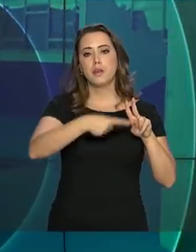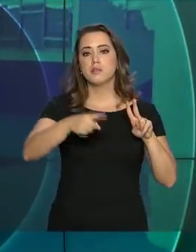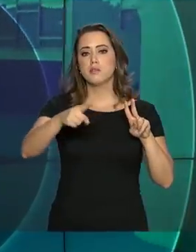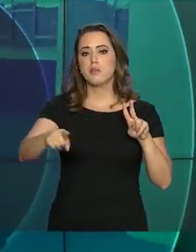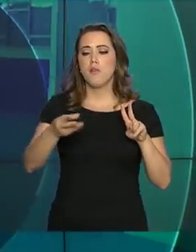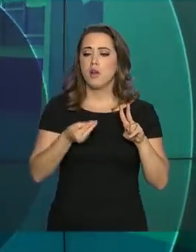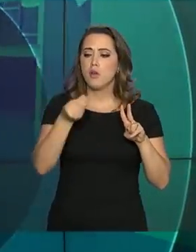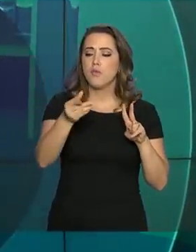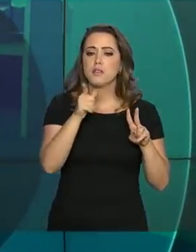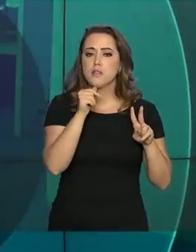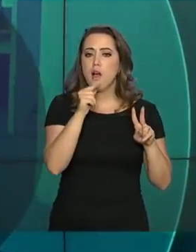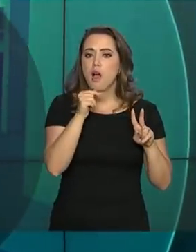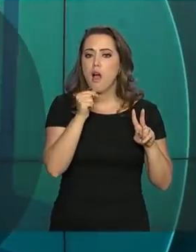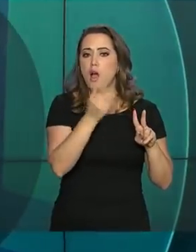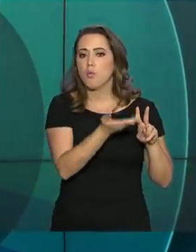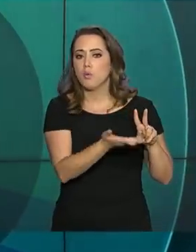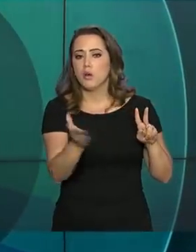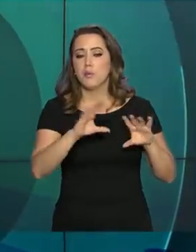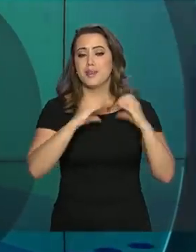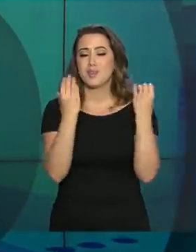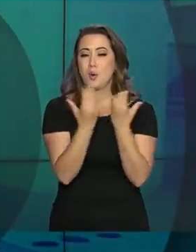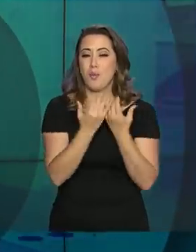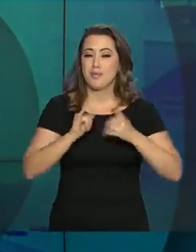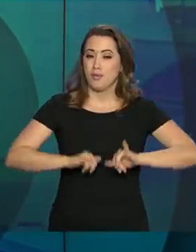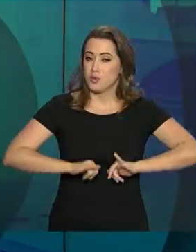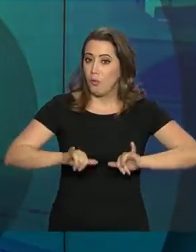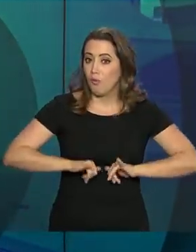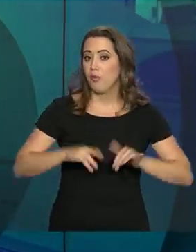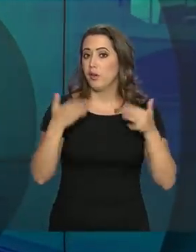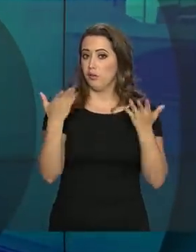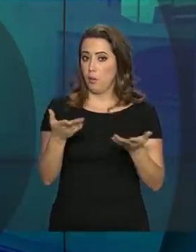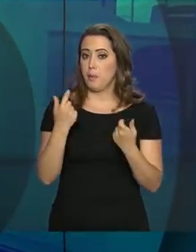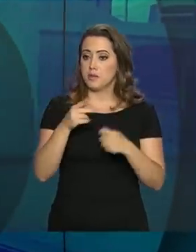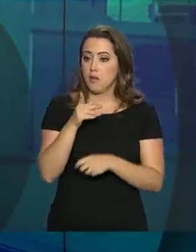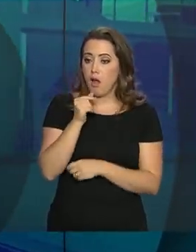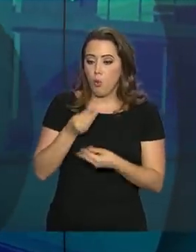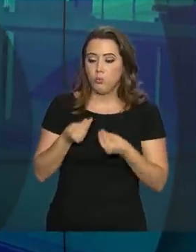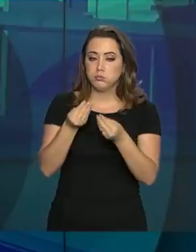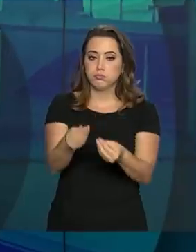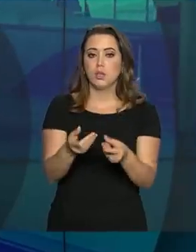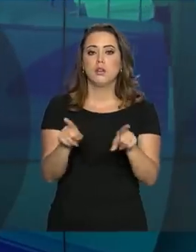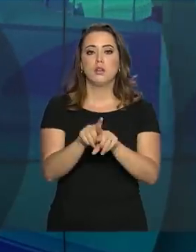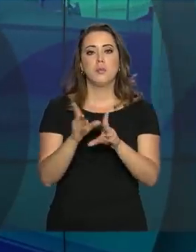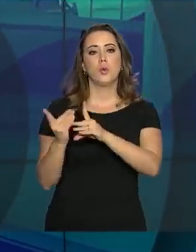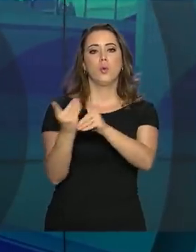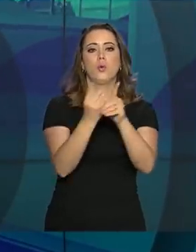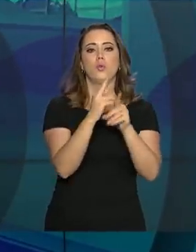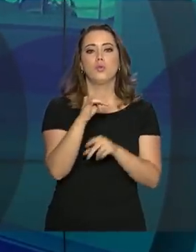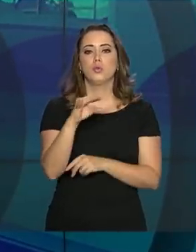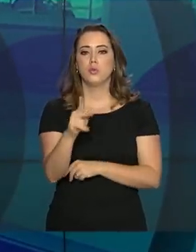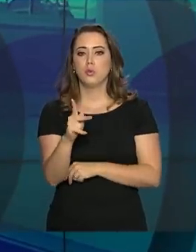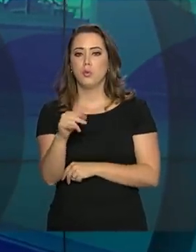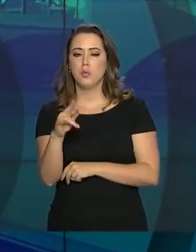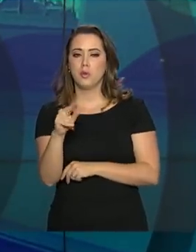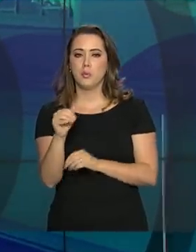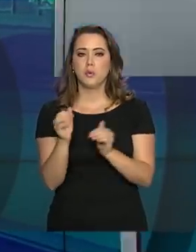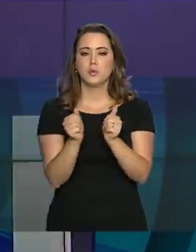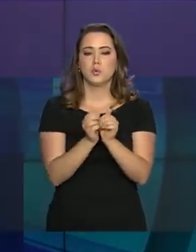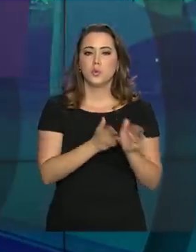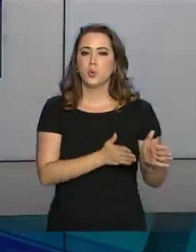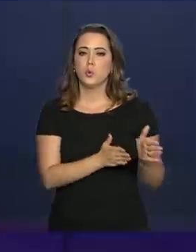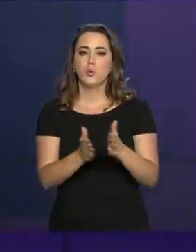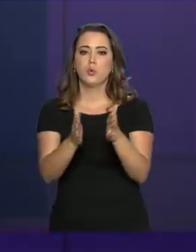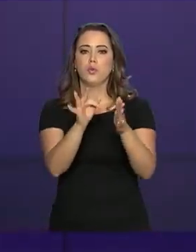potável para as comunidades afetadas. Essas orientações também valem para a região do encontro do rio Paralpeba, com o